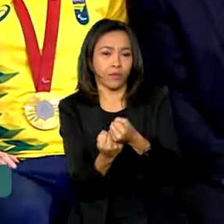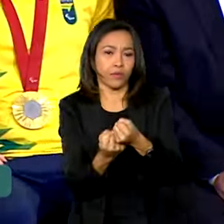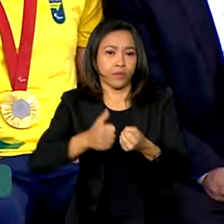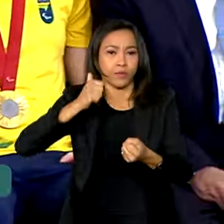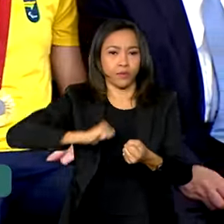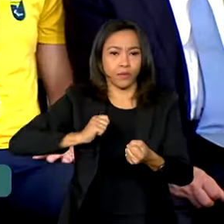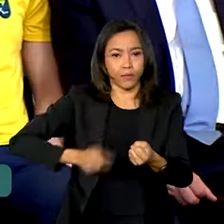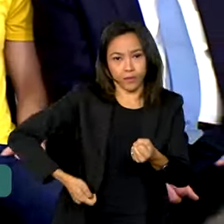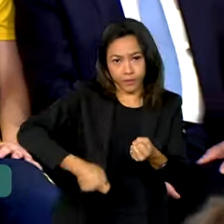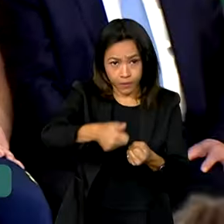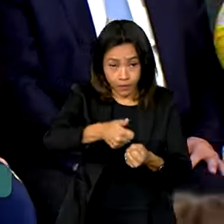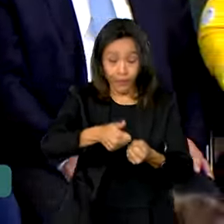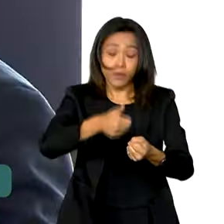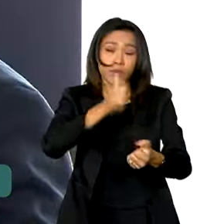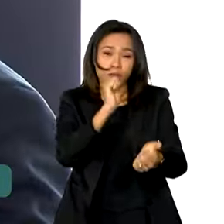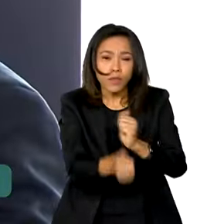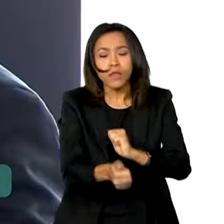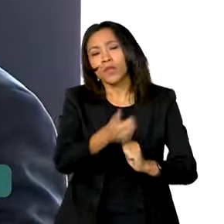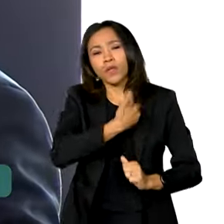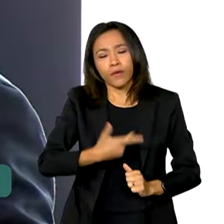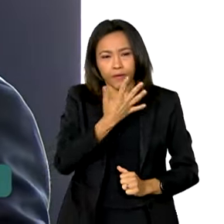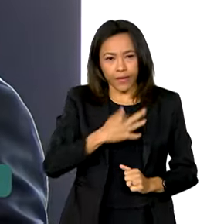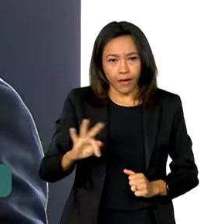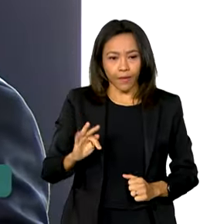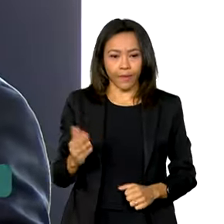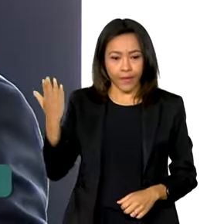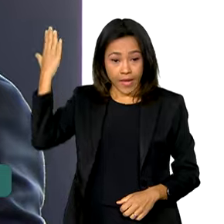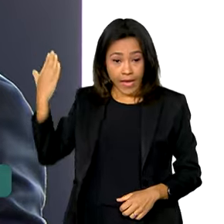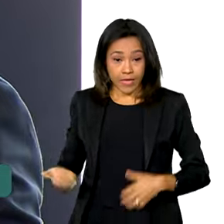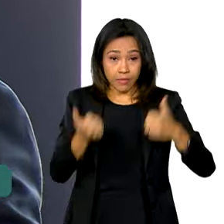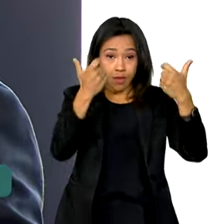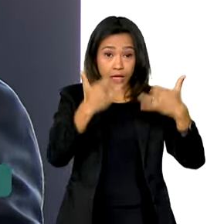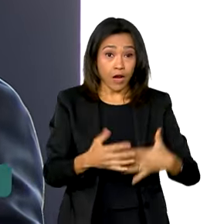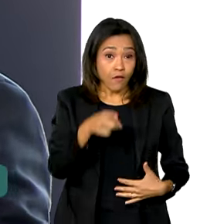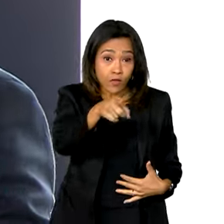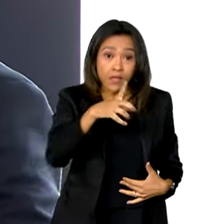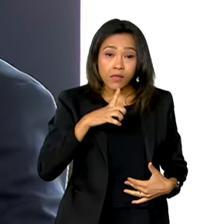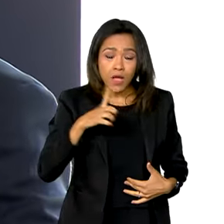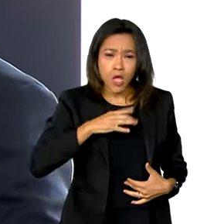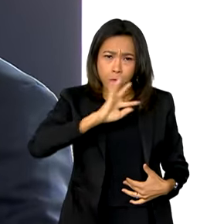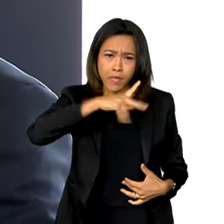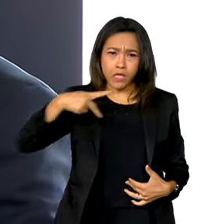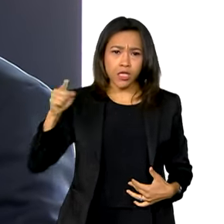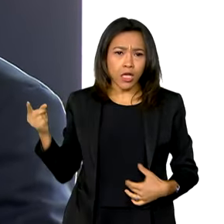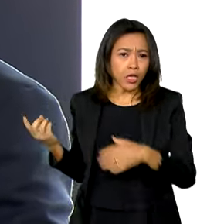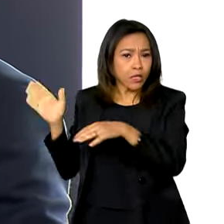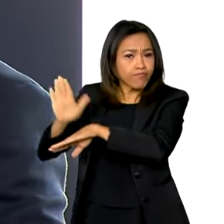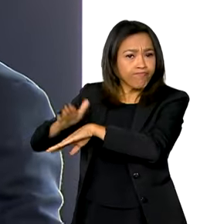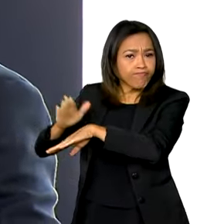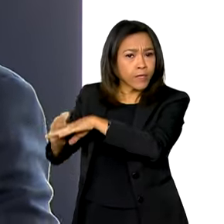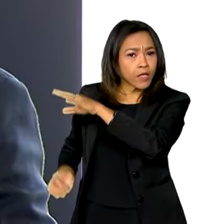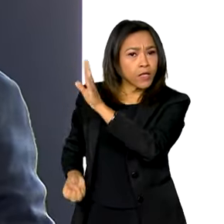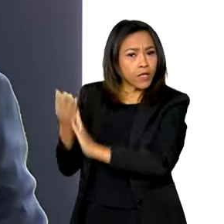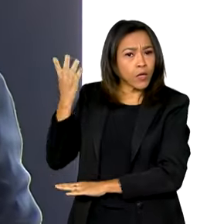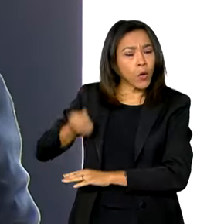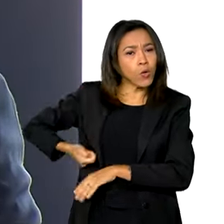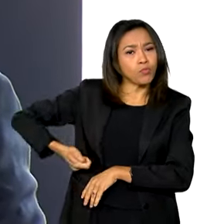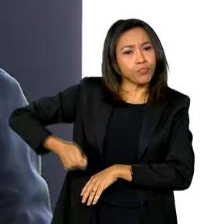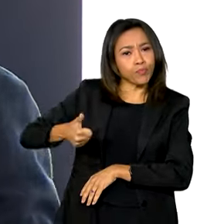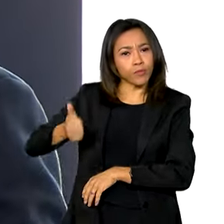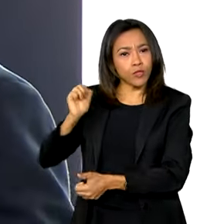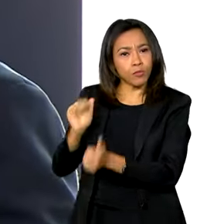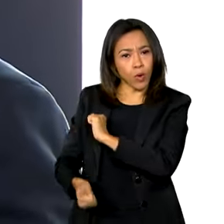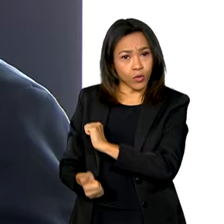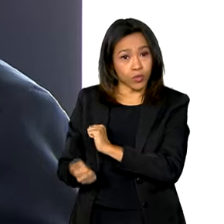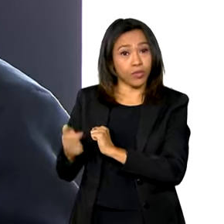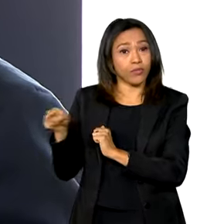Atleta do governo federal. Vocês têm um presidente que criou o Bolsa Atleta, que na época era o marco do esporte nacional.